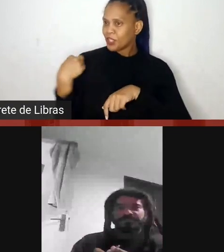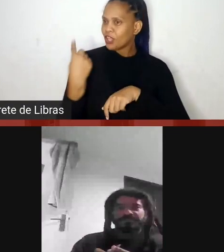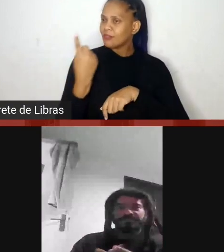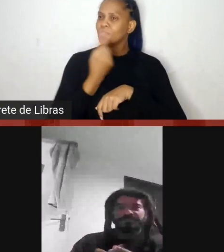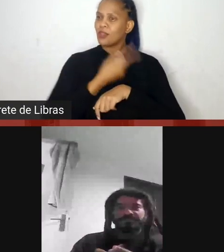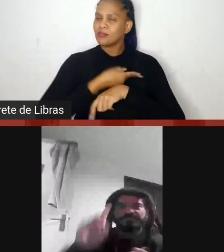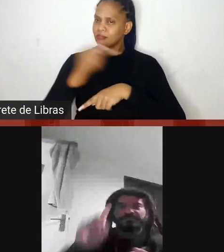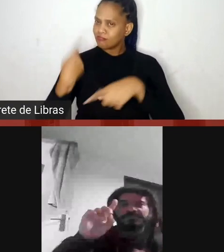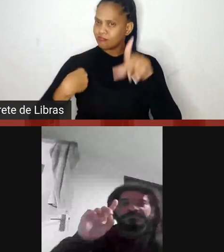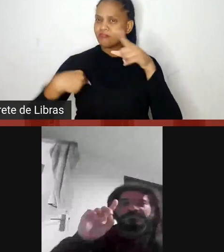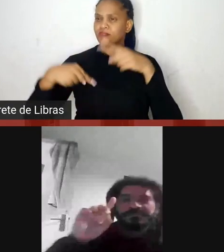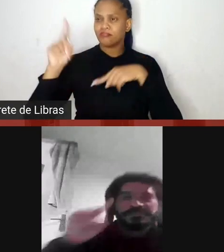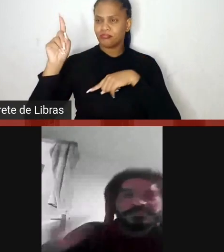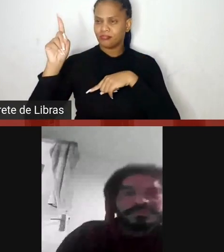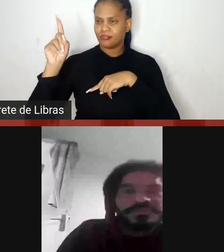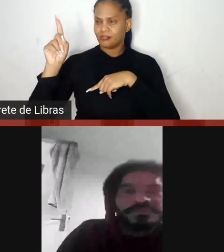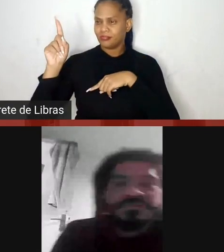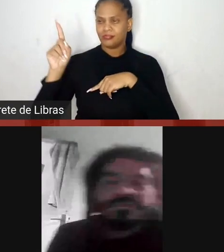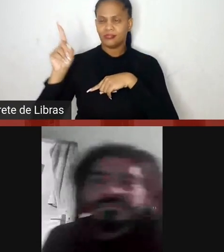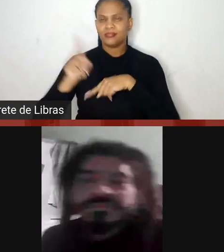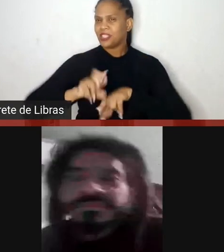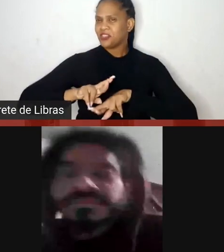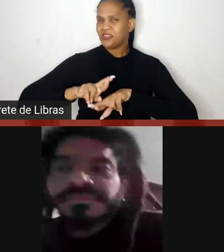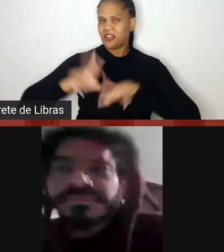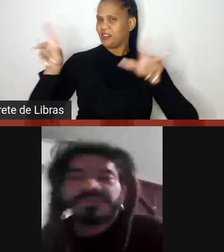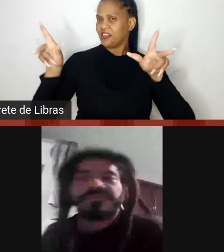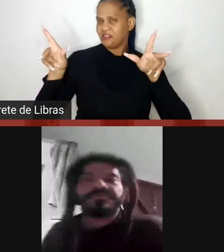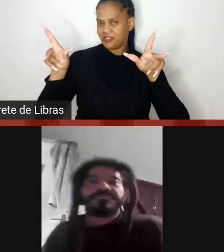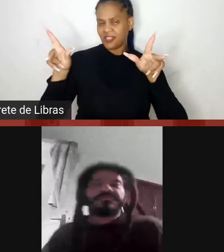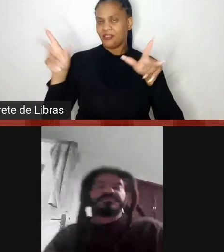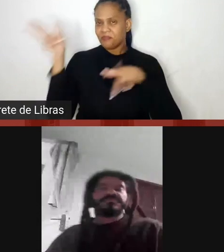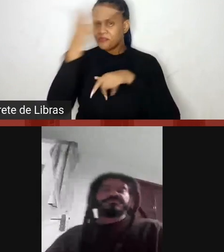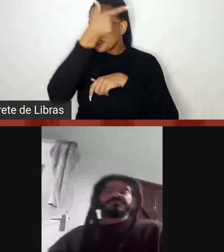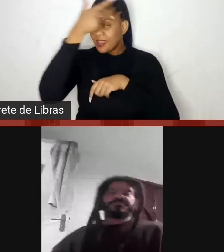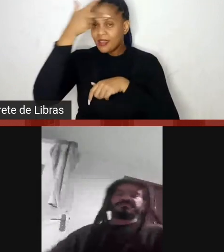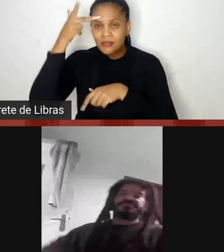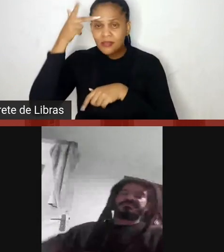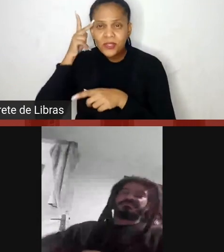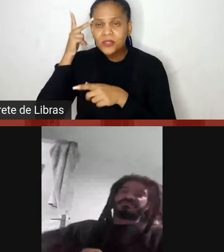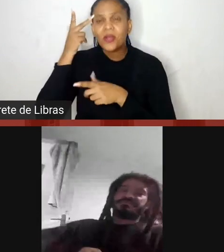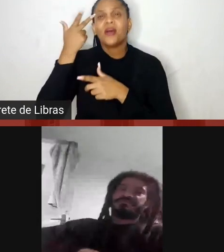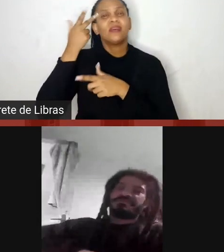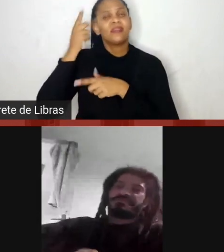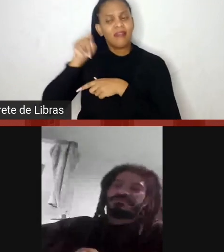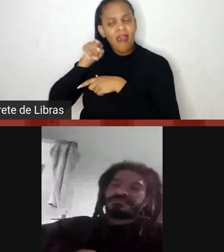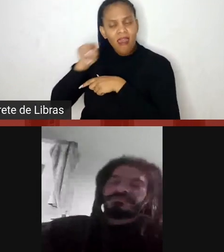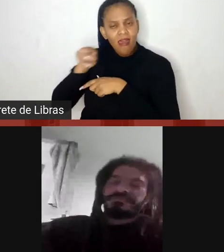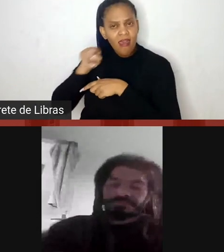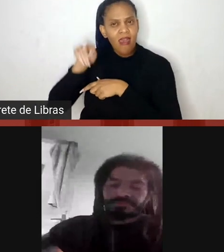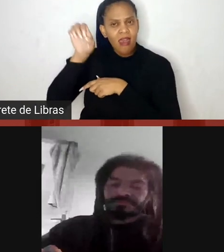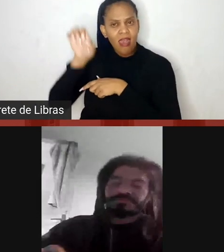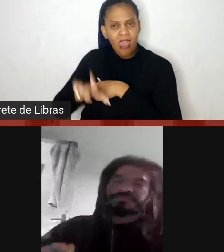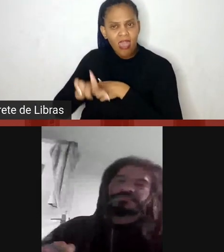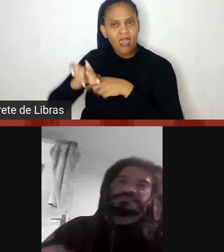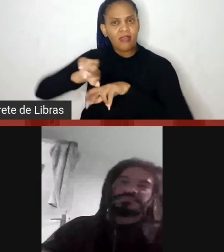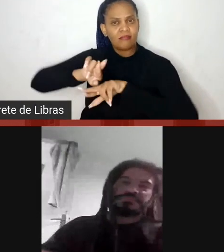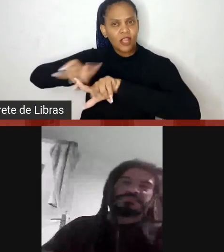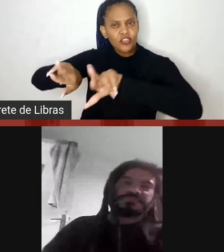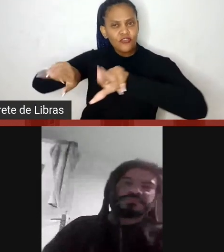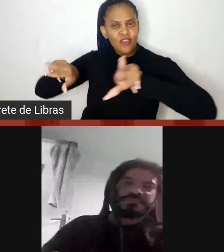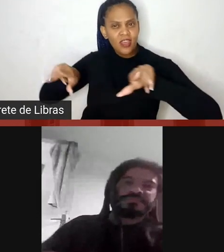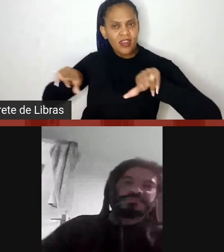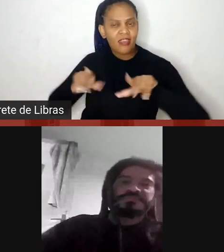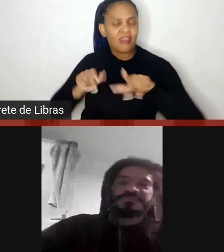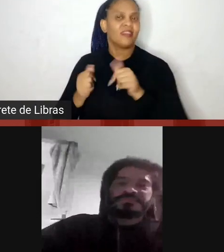como ele diz, o capoeirista é o exótico, as pessoas que estão lá é o exótico, as pessoas de cor é o exótico, e se tiver uma